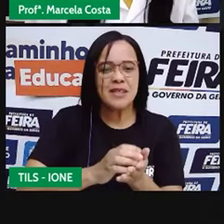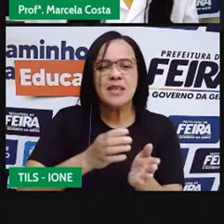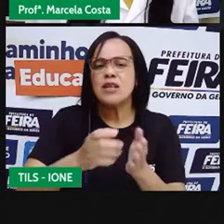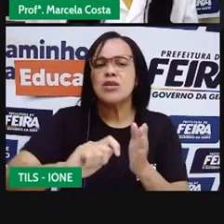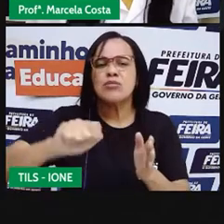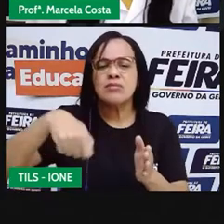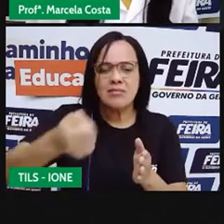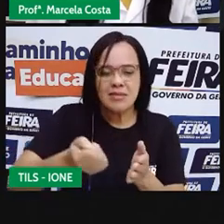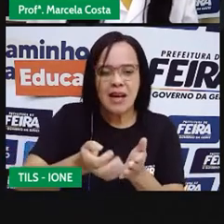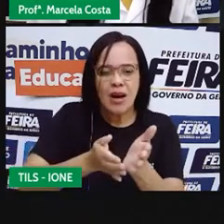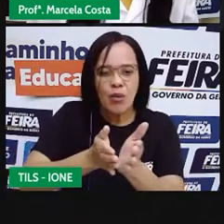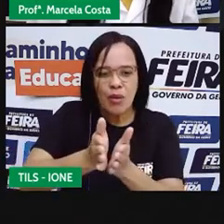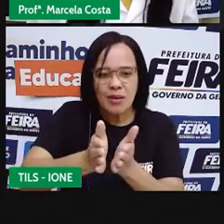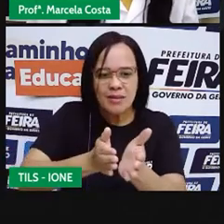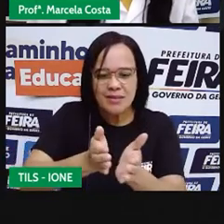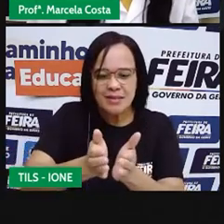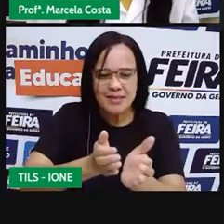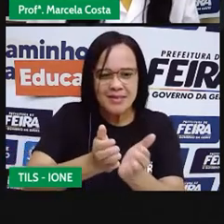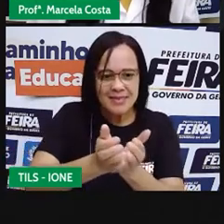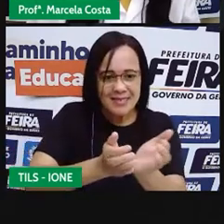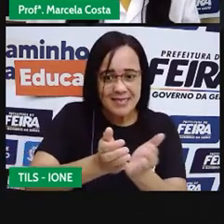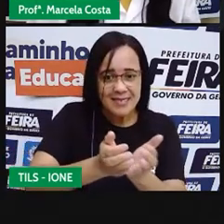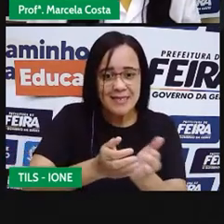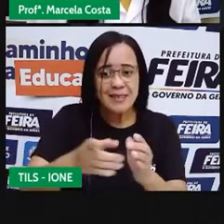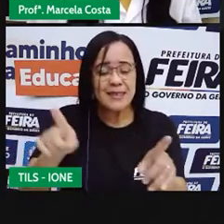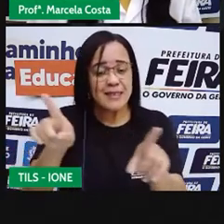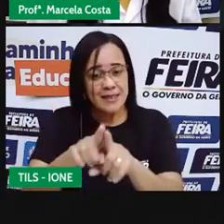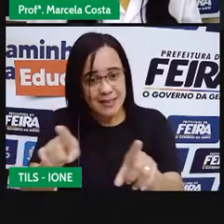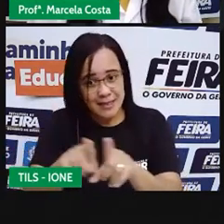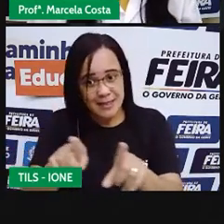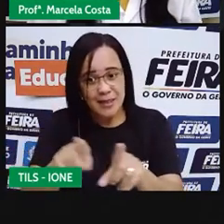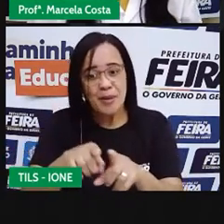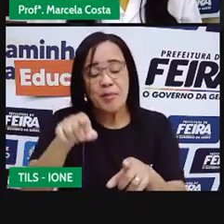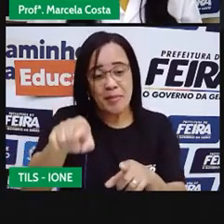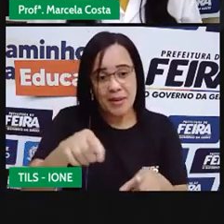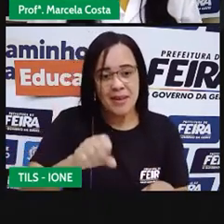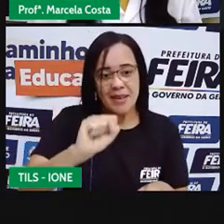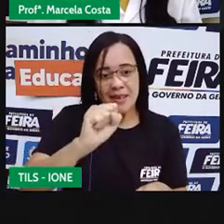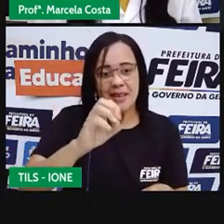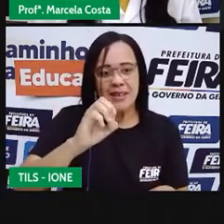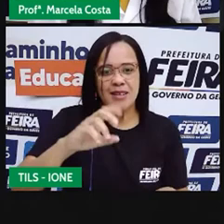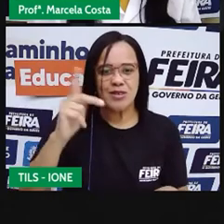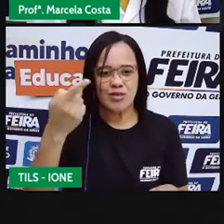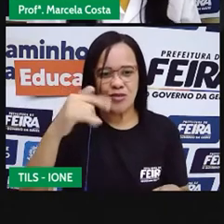Tem também a princesa Sofia, da história Princesinha Sofia.